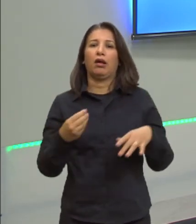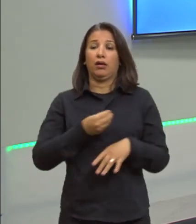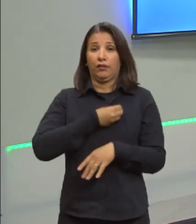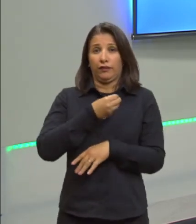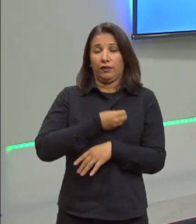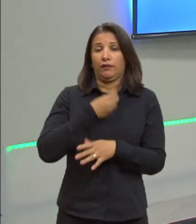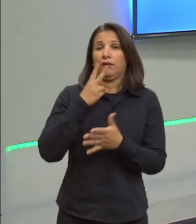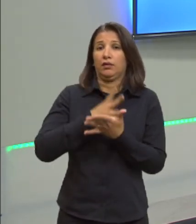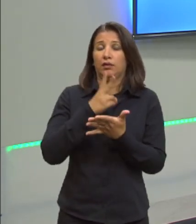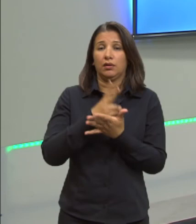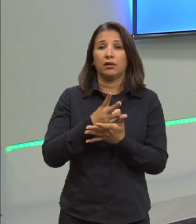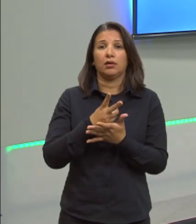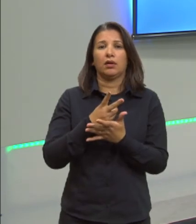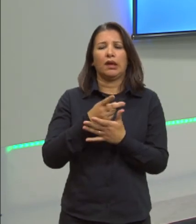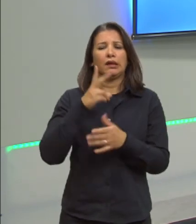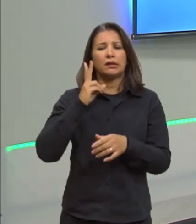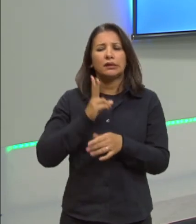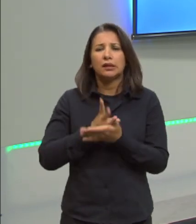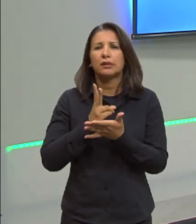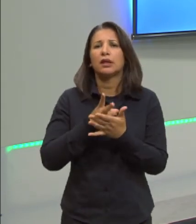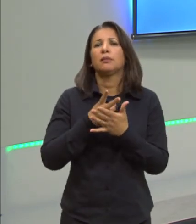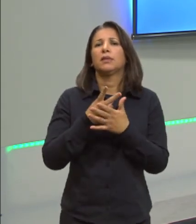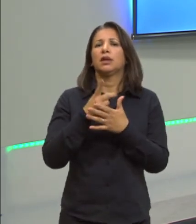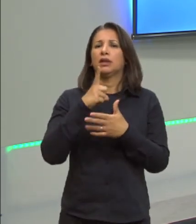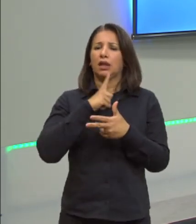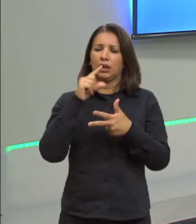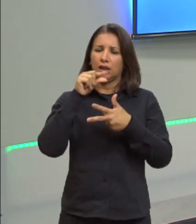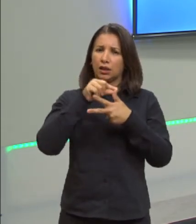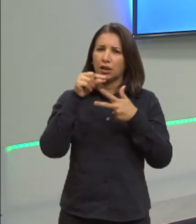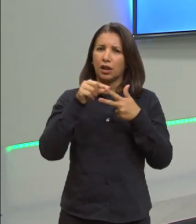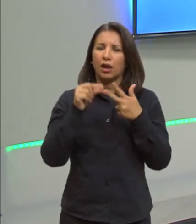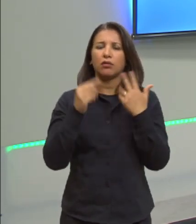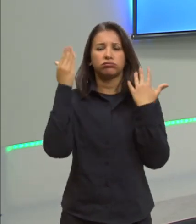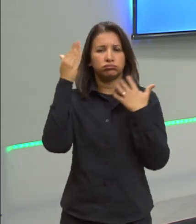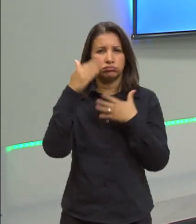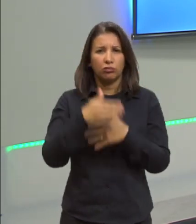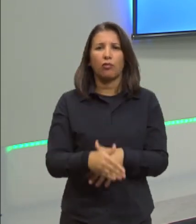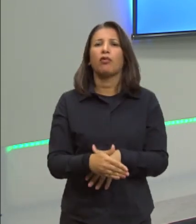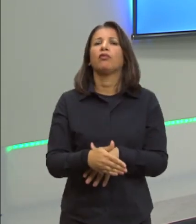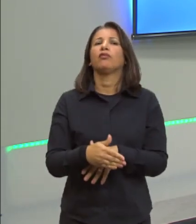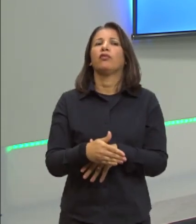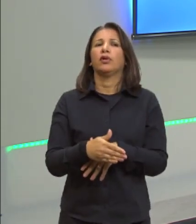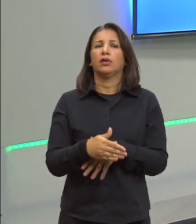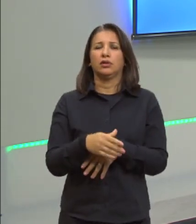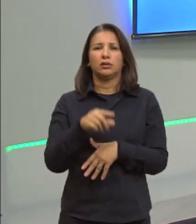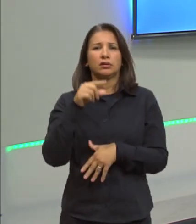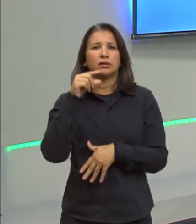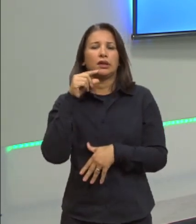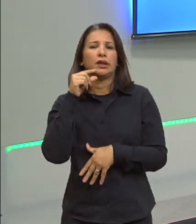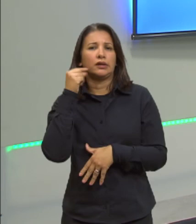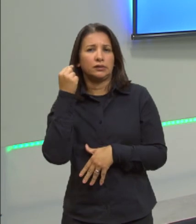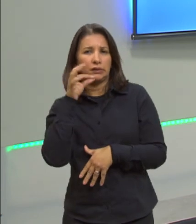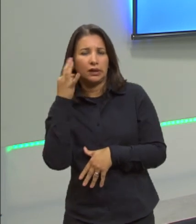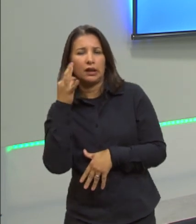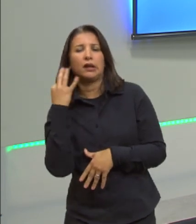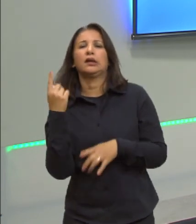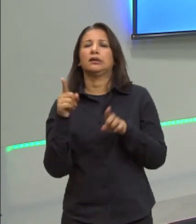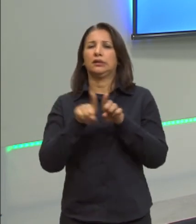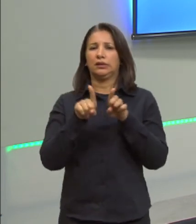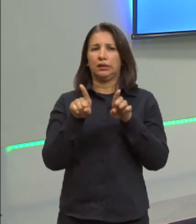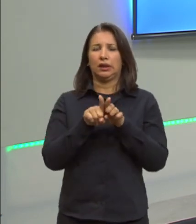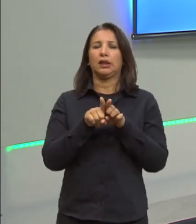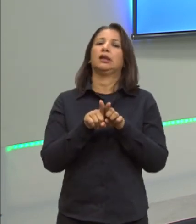sempre é cobrado. Em vestibulares, em Enem, sempre é cobrado esse tipo de processo. Então nós temos que